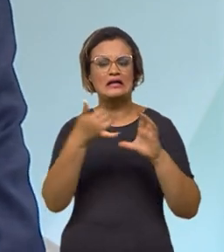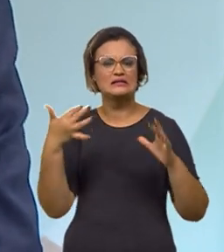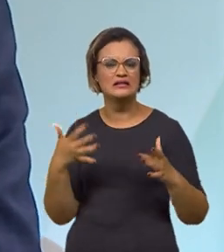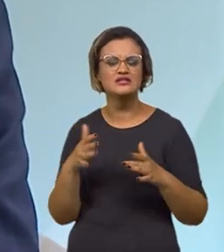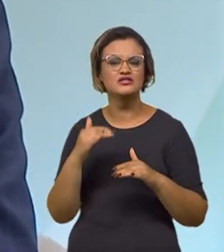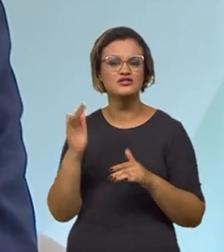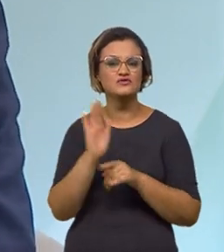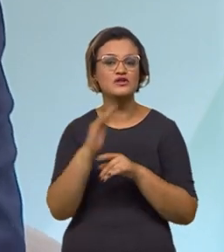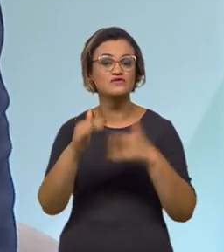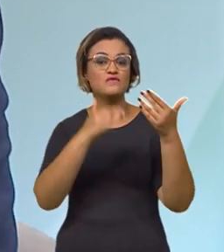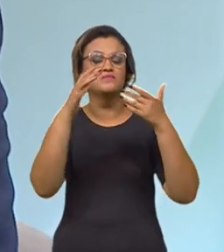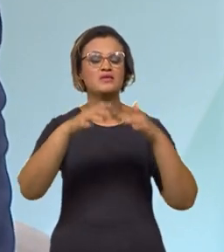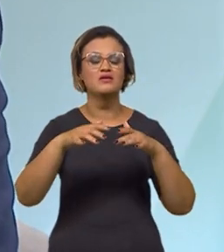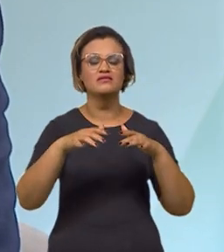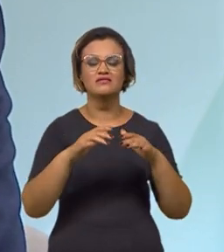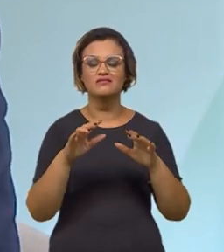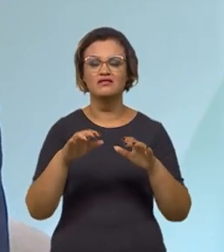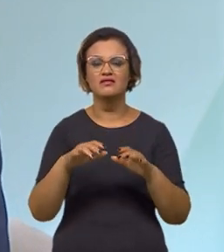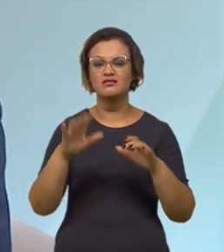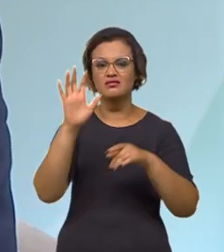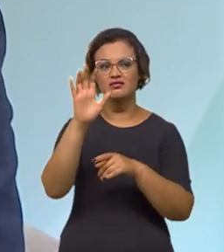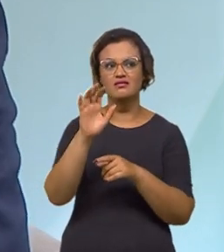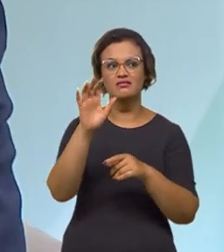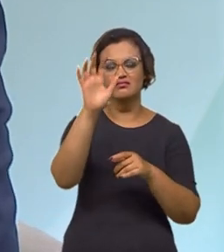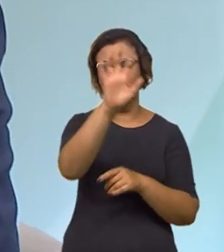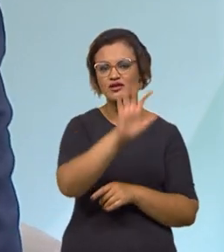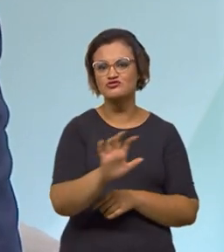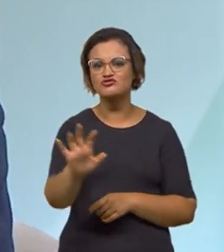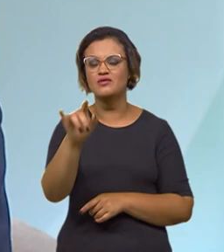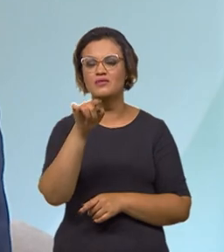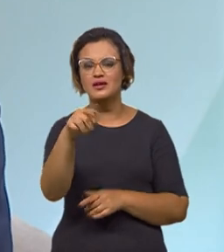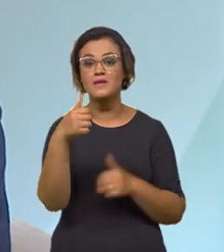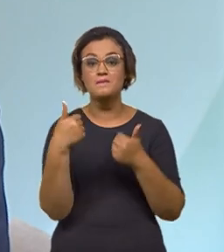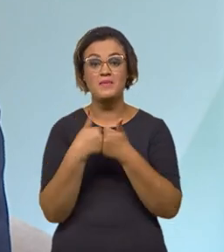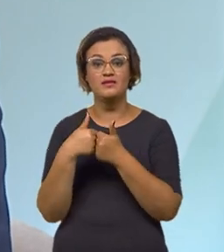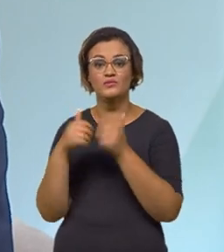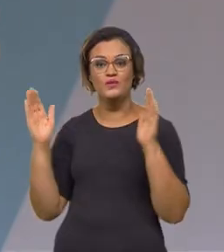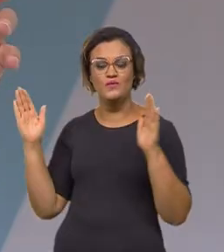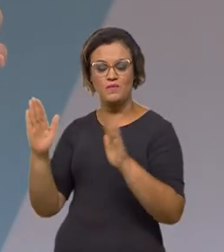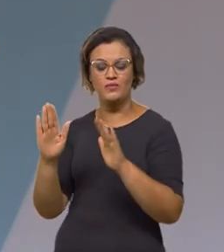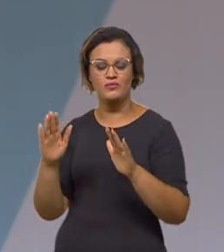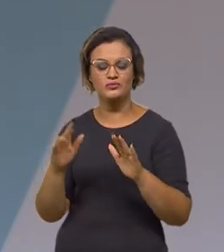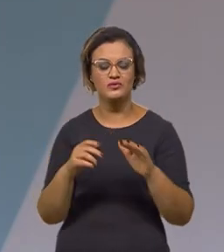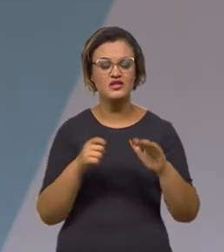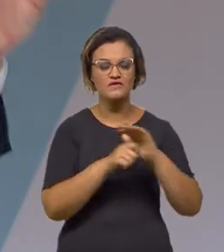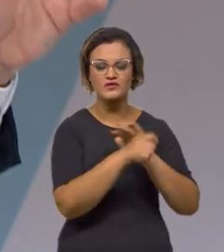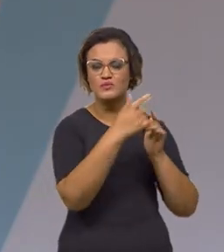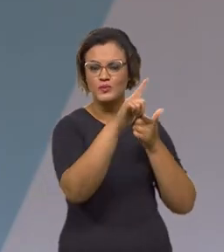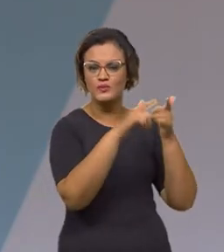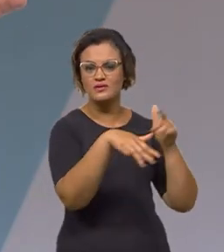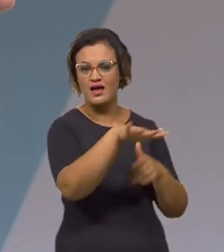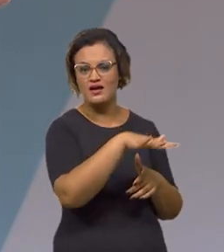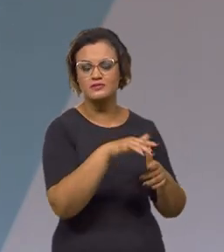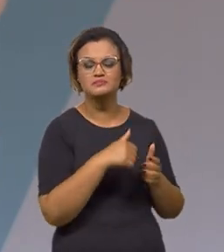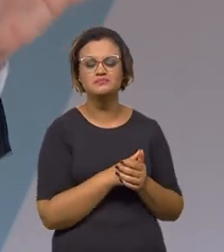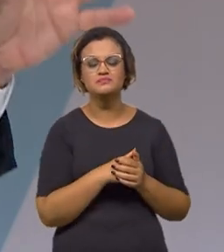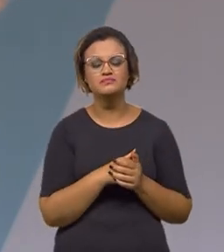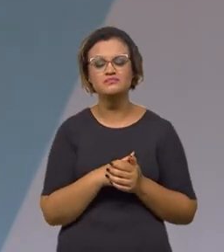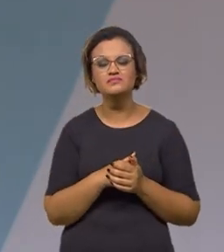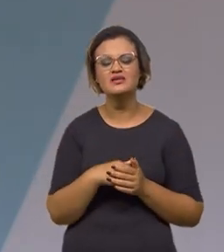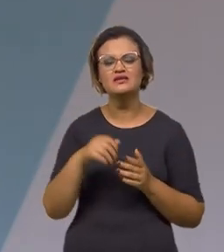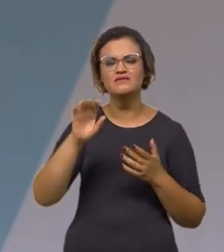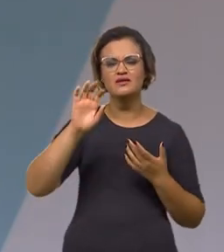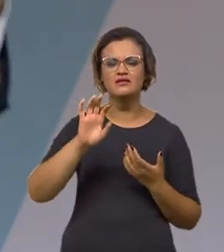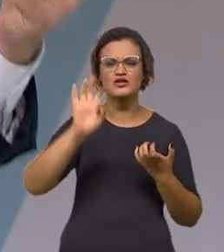desenvolvimento regional ali próximo do aeroporto, da pista mesmo. Agora, o senhor falou da terceira maior ponte aérea do mundo,